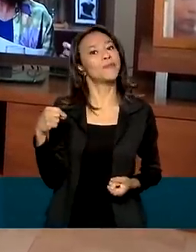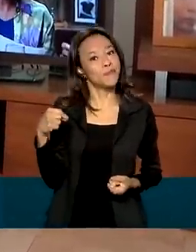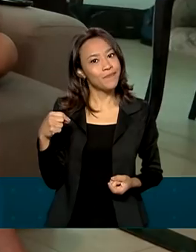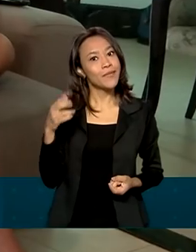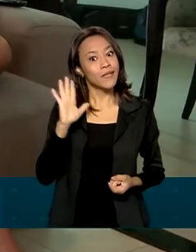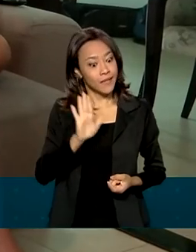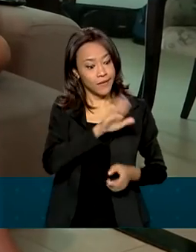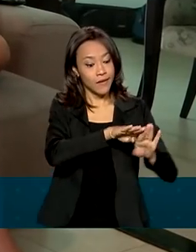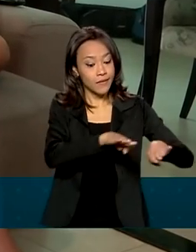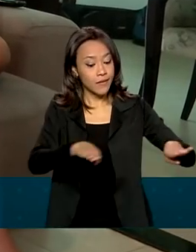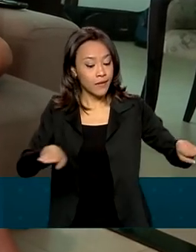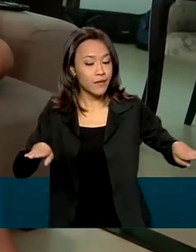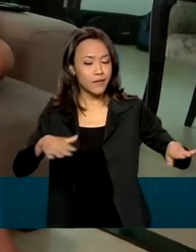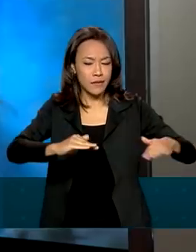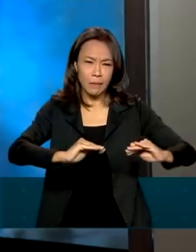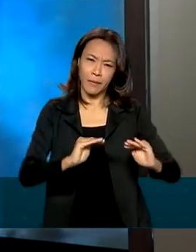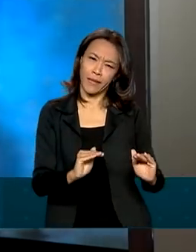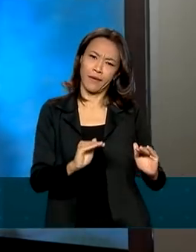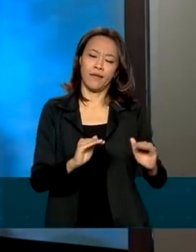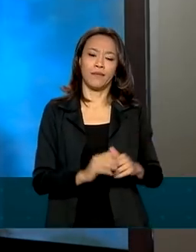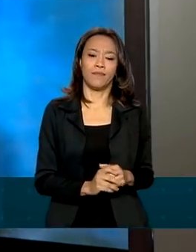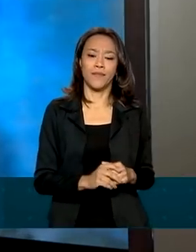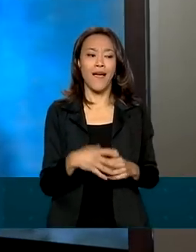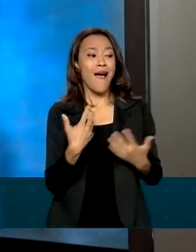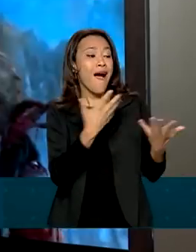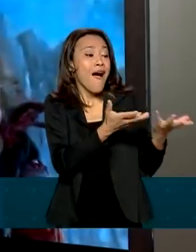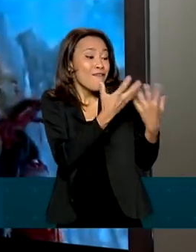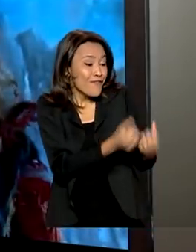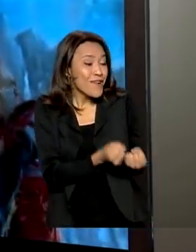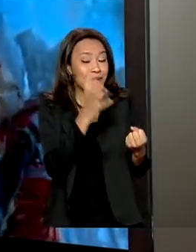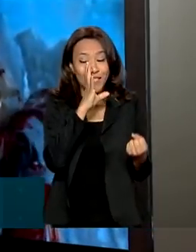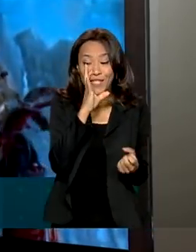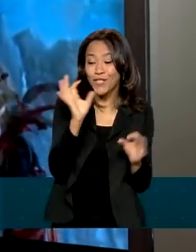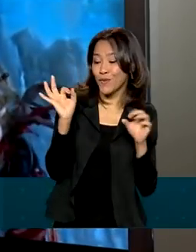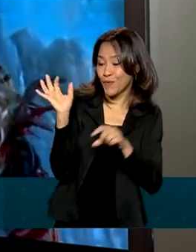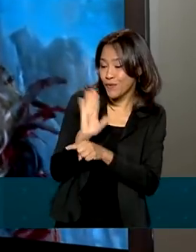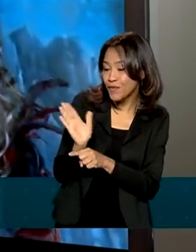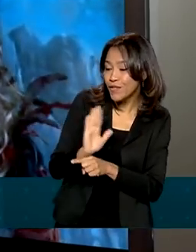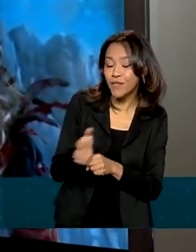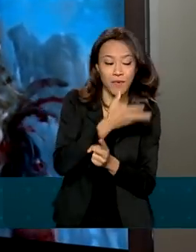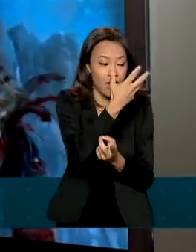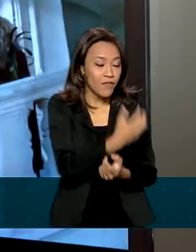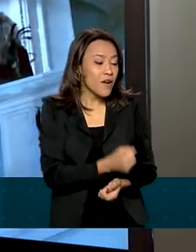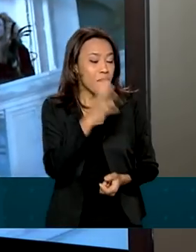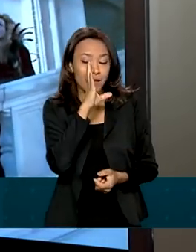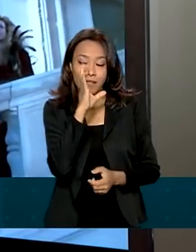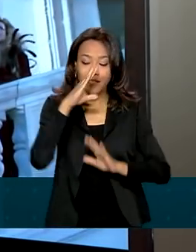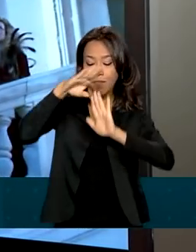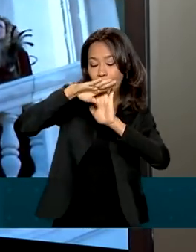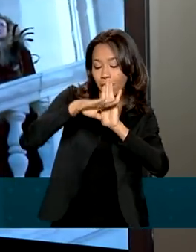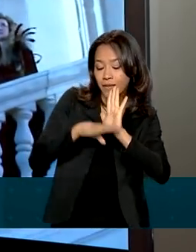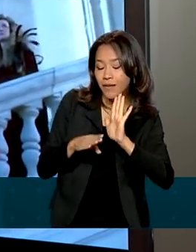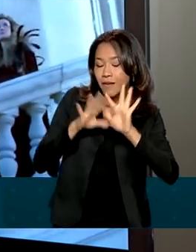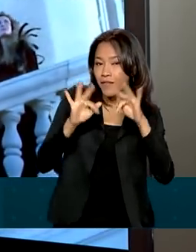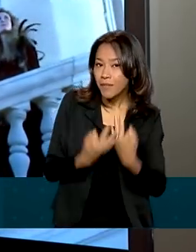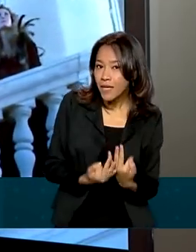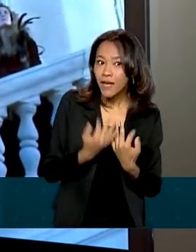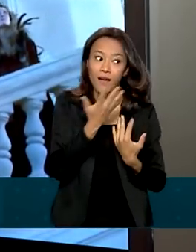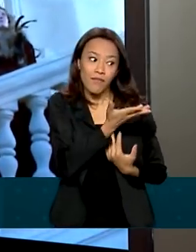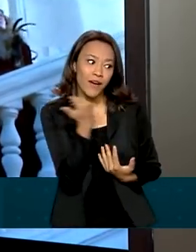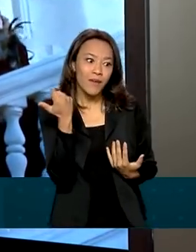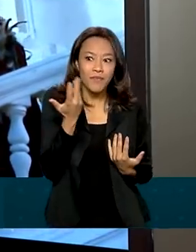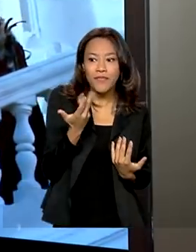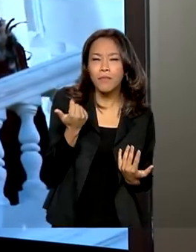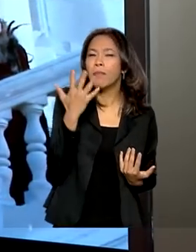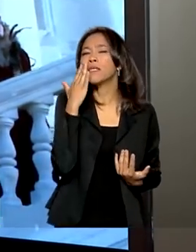que as crianças eram bem pequenas. Vamos assistir um filme junto em família, vamos assistir uma programação junto em família. Então, vamos ver lá